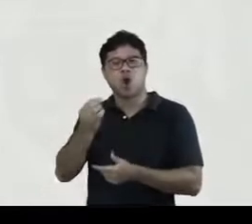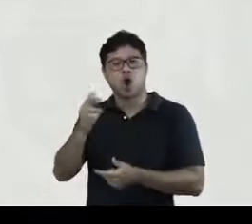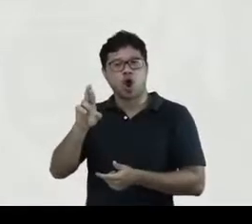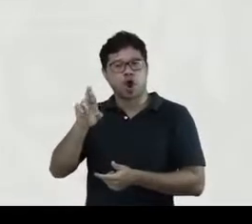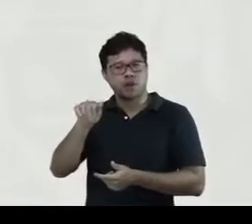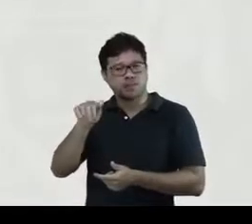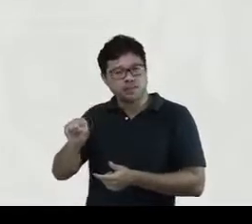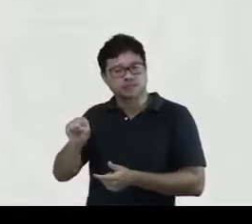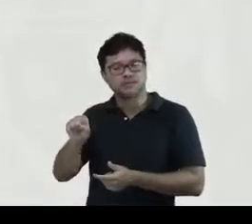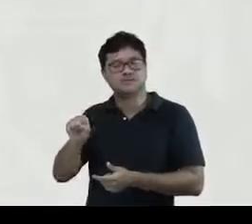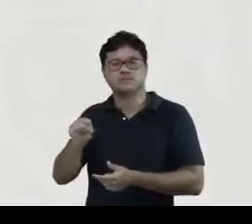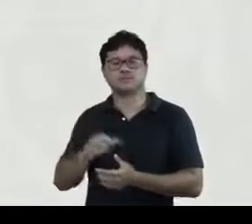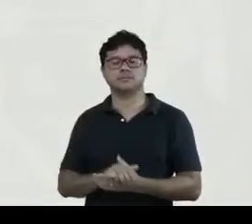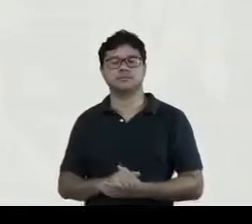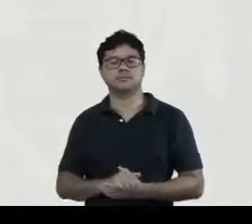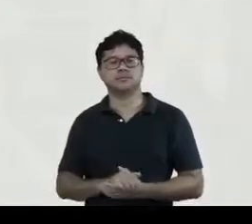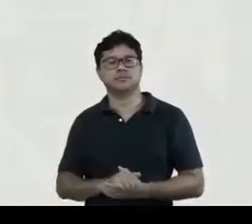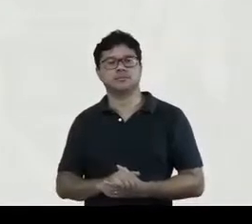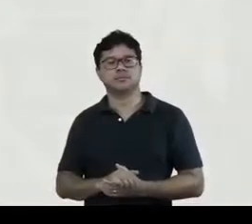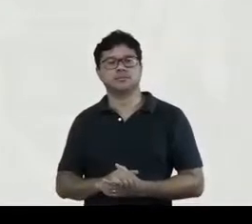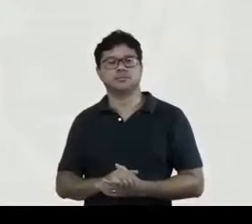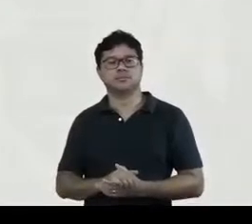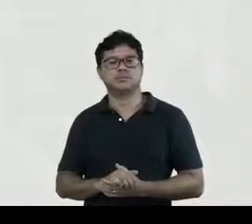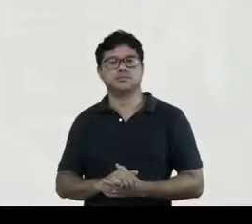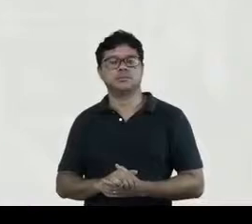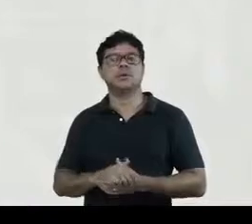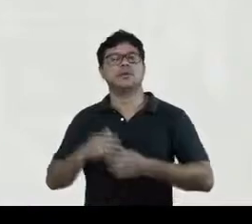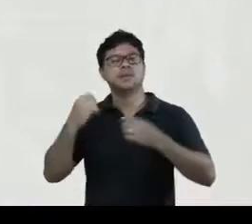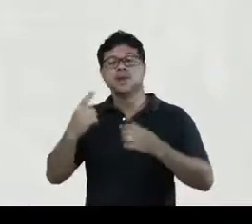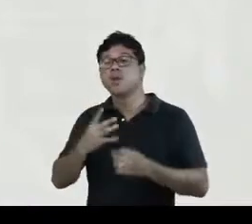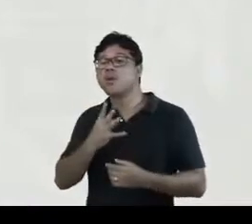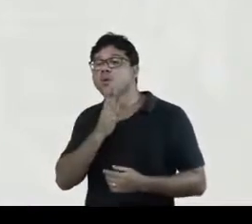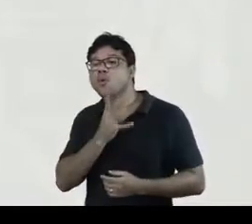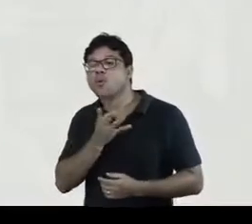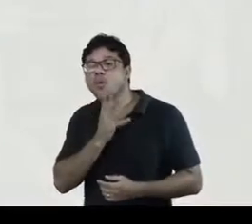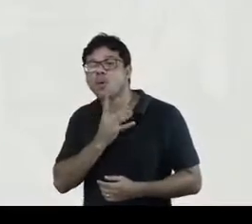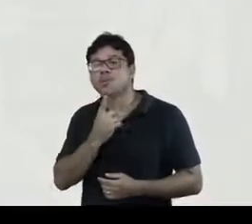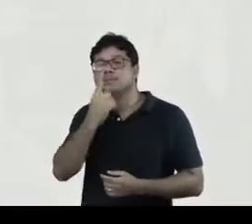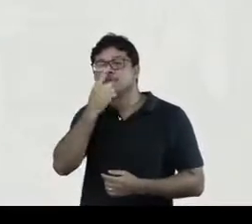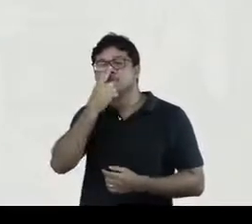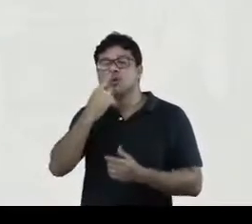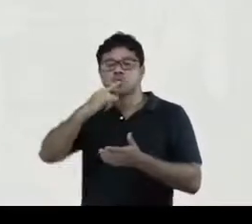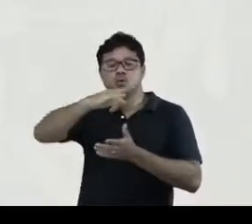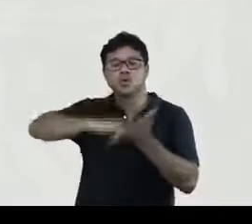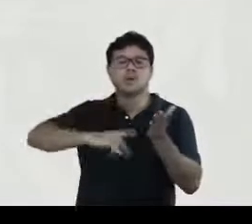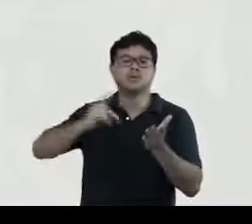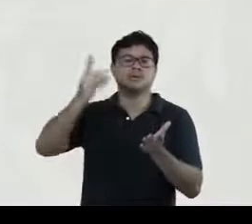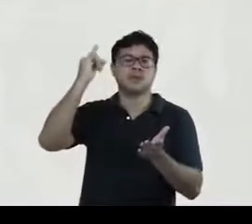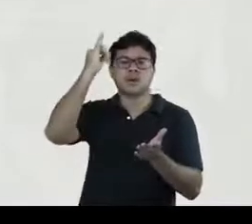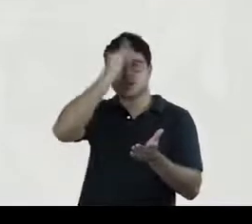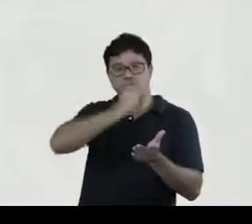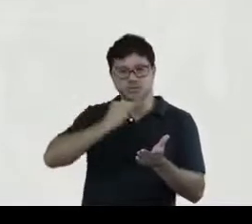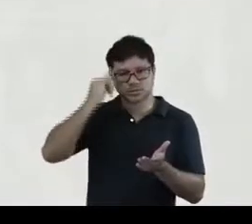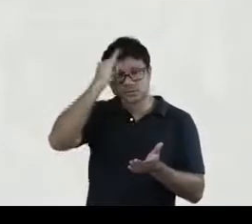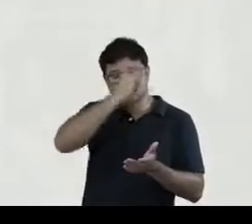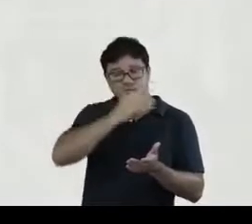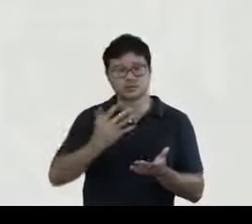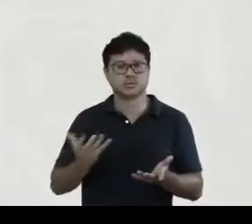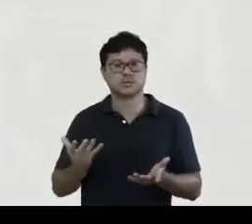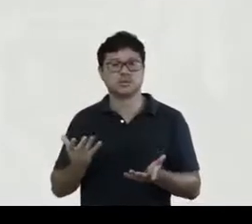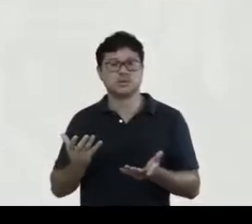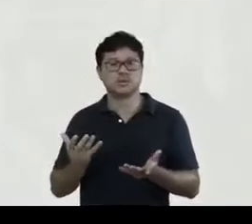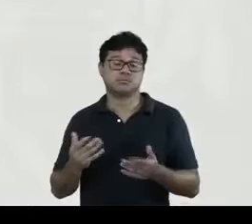uma grande familiaridade com os documentos anciens. Se eu posso fazer o que